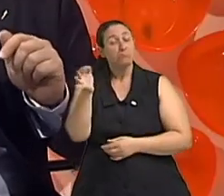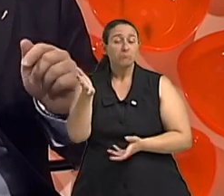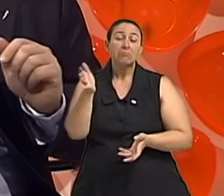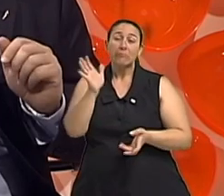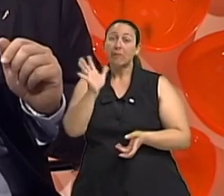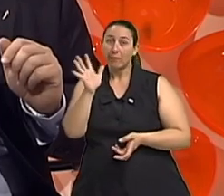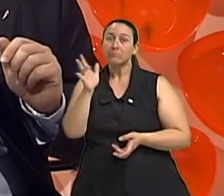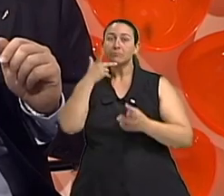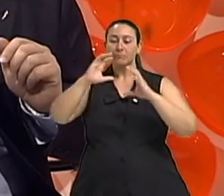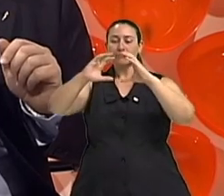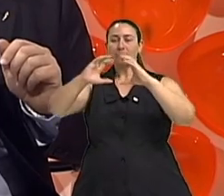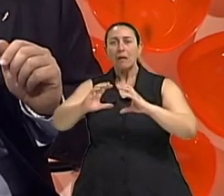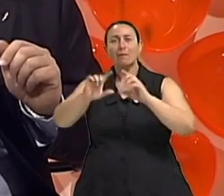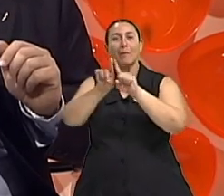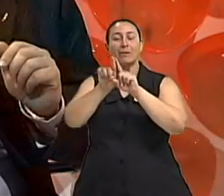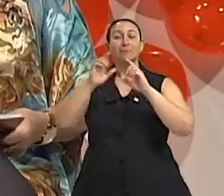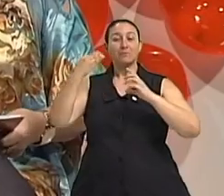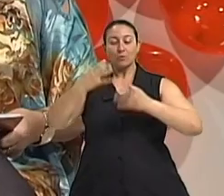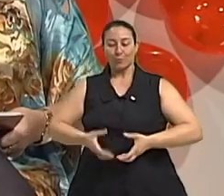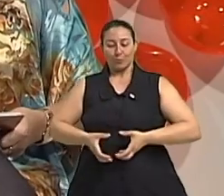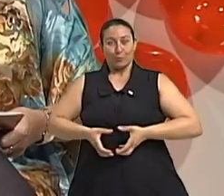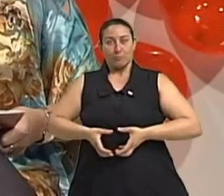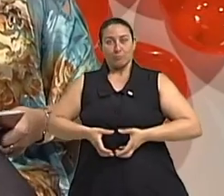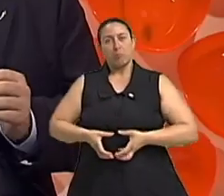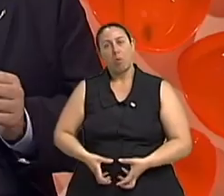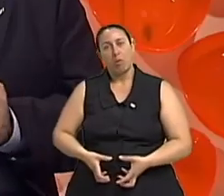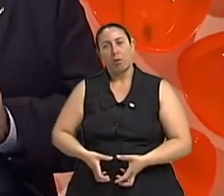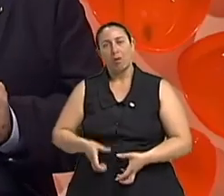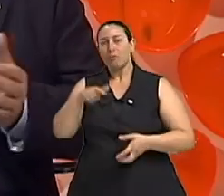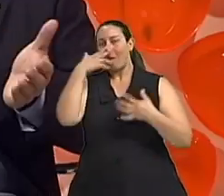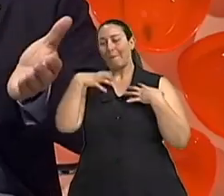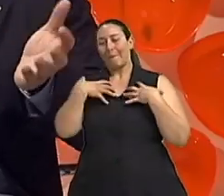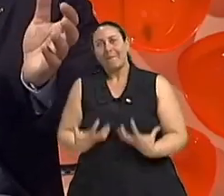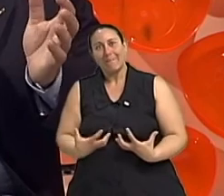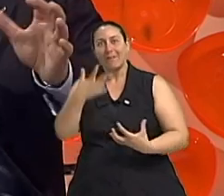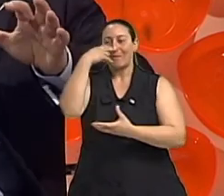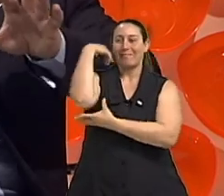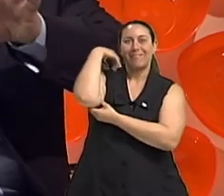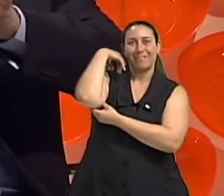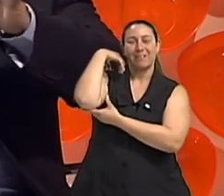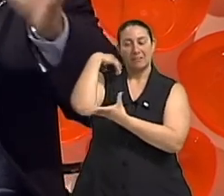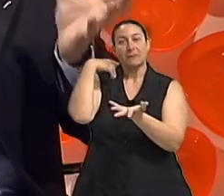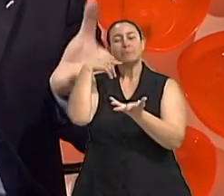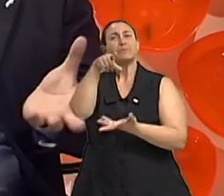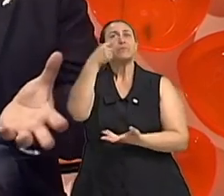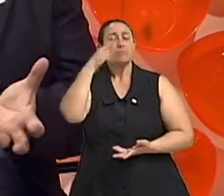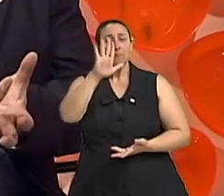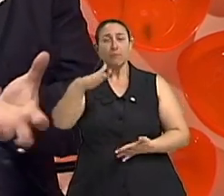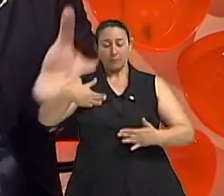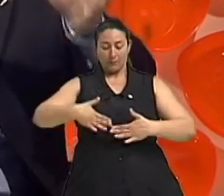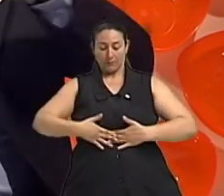popular, seja bexiga caída. Ah, ok. Eu gosto muito dessa parte. Deixa eu explicar. O abdômen, ele é